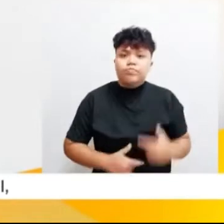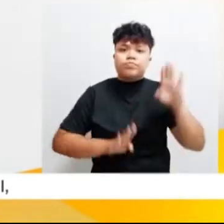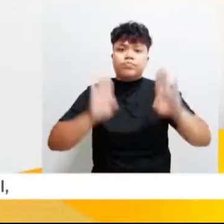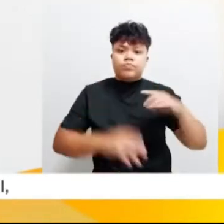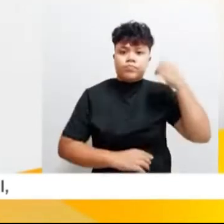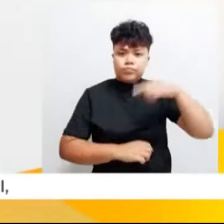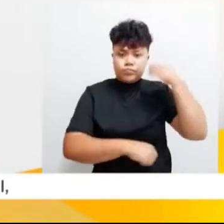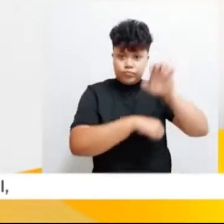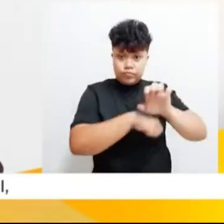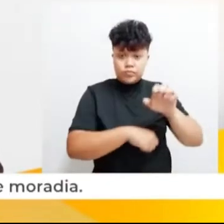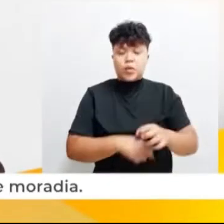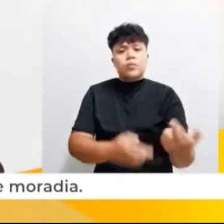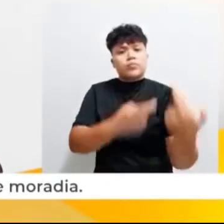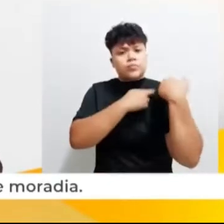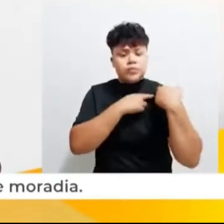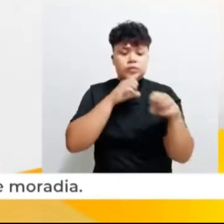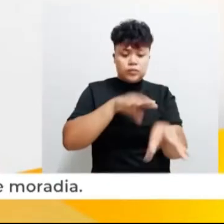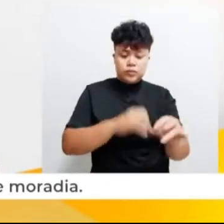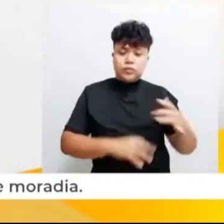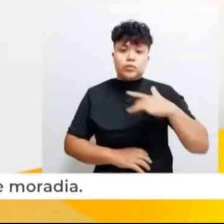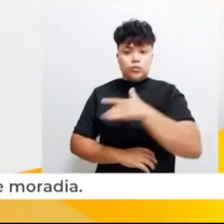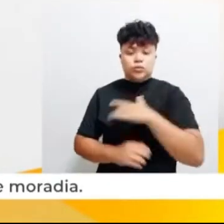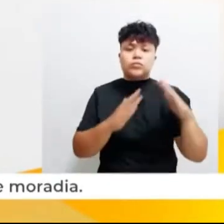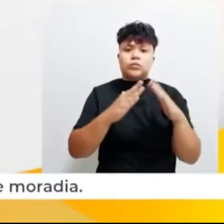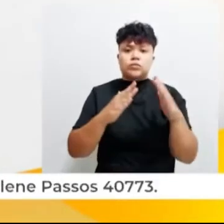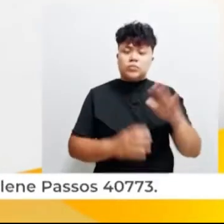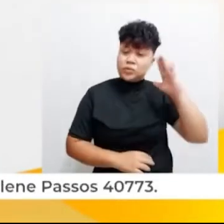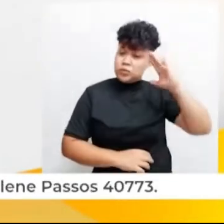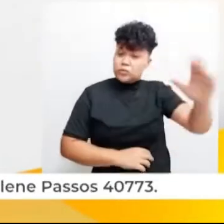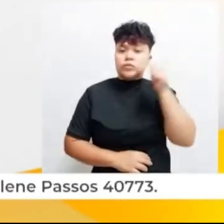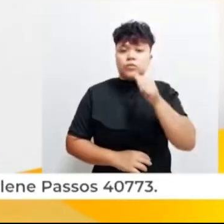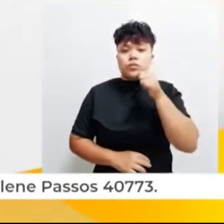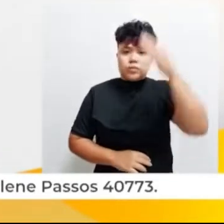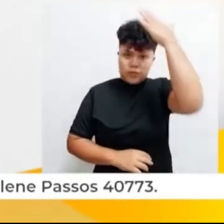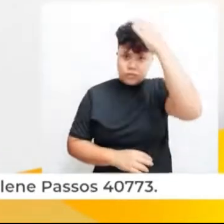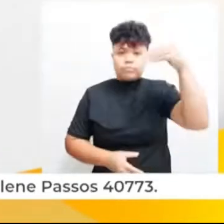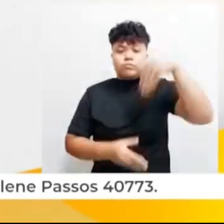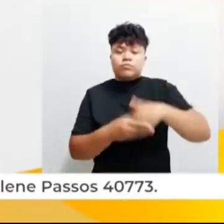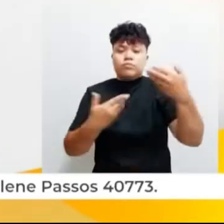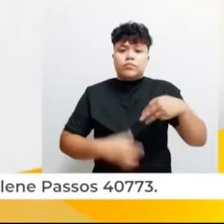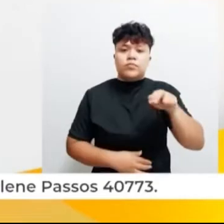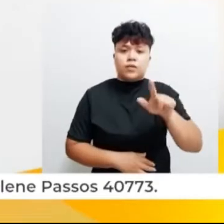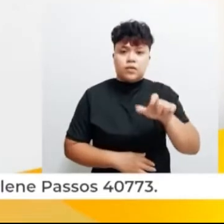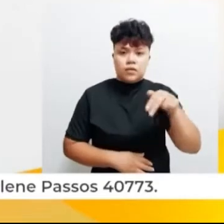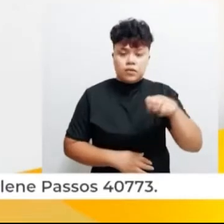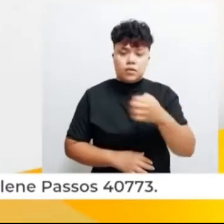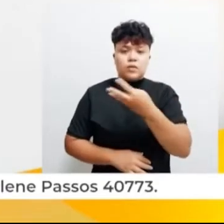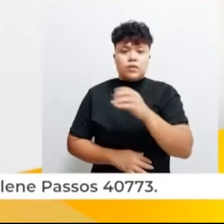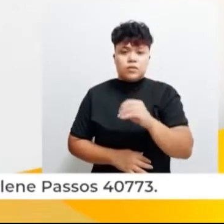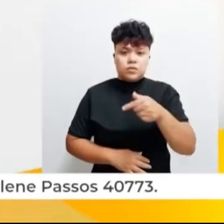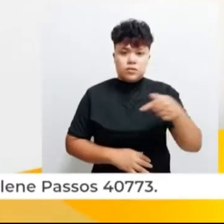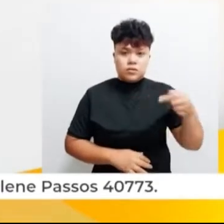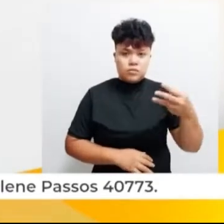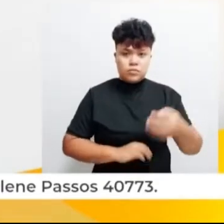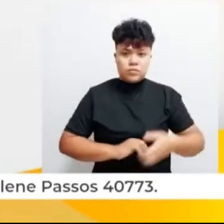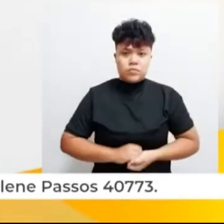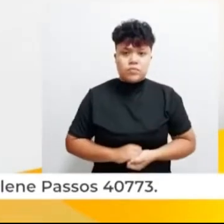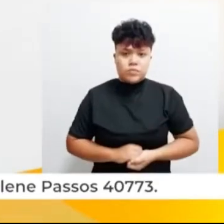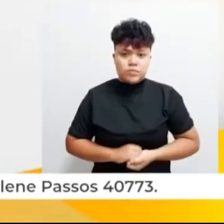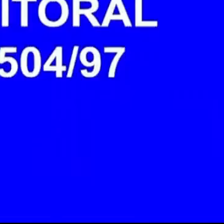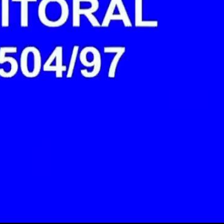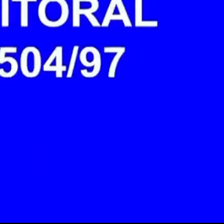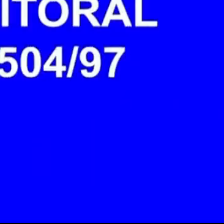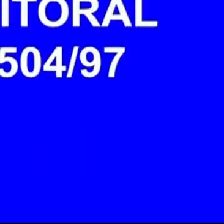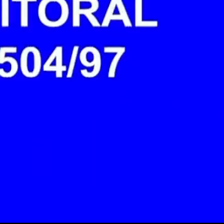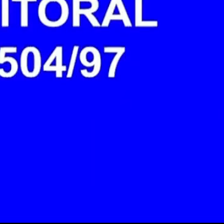Sou candidata a deputado estadual. Meu compromisso é com saúde, educação e moradia. Em especial com as mulheres do meu Pará. Vote Marlene Passos, 47-73. Beijo!